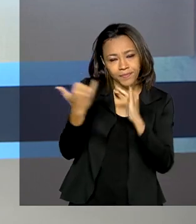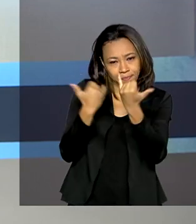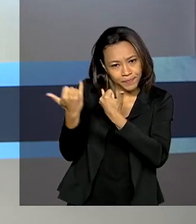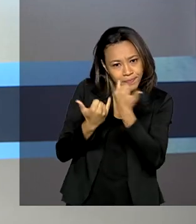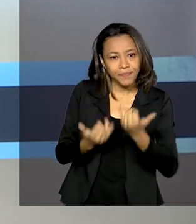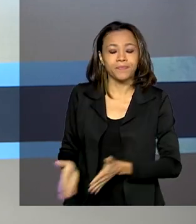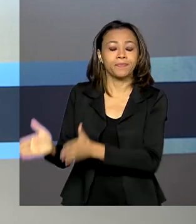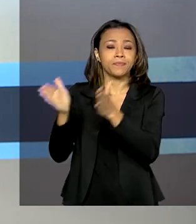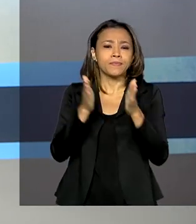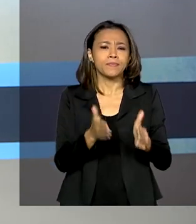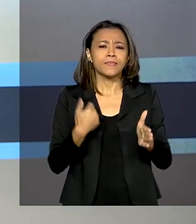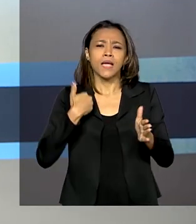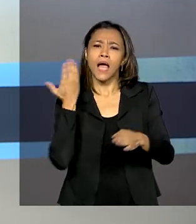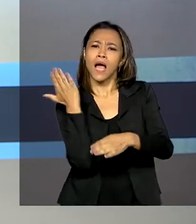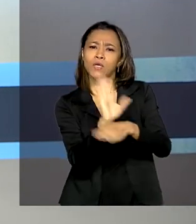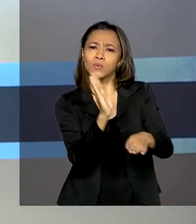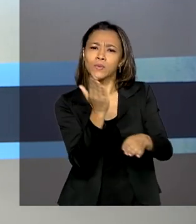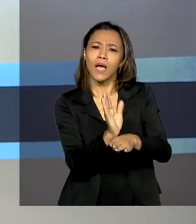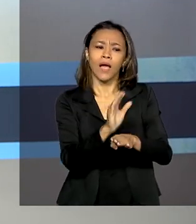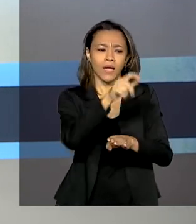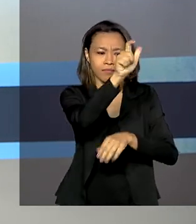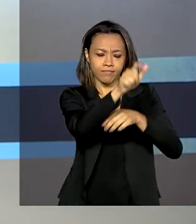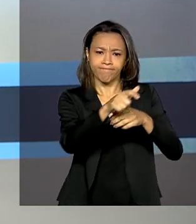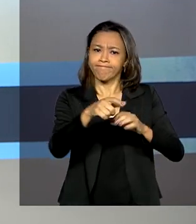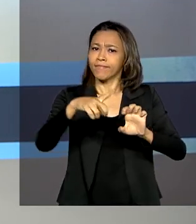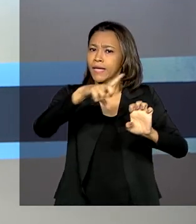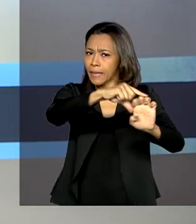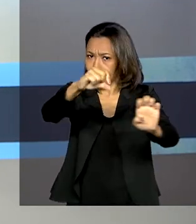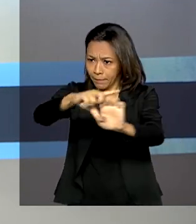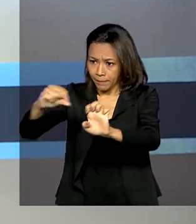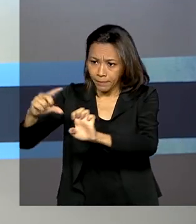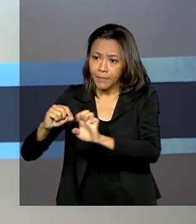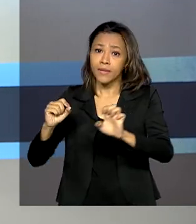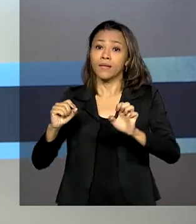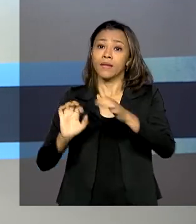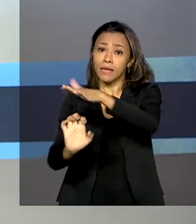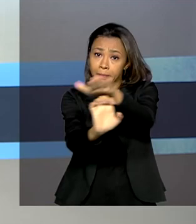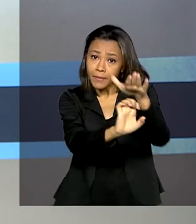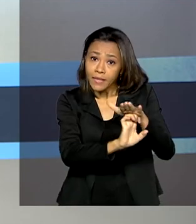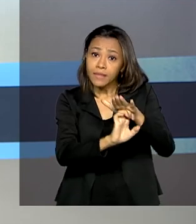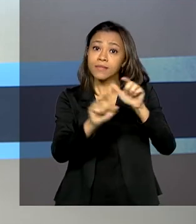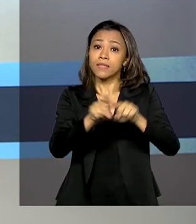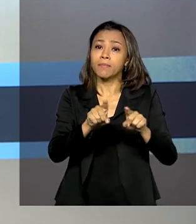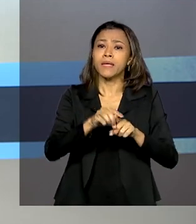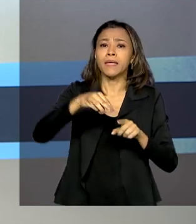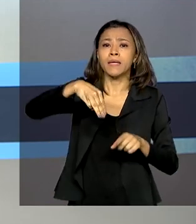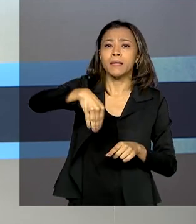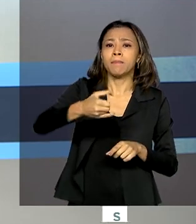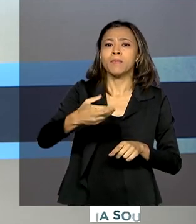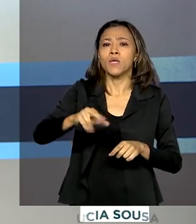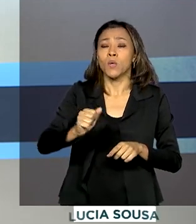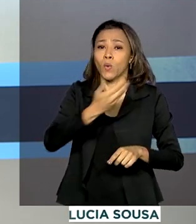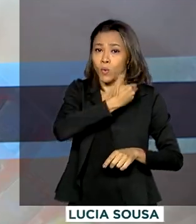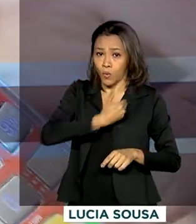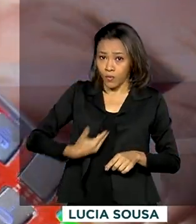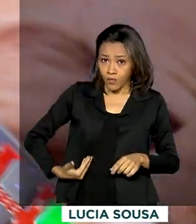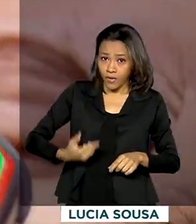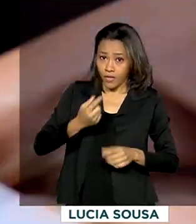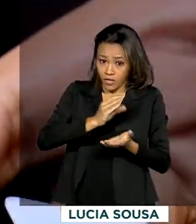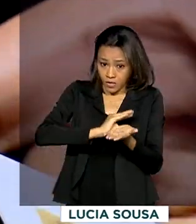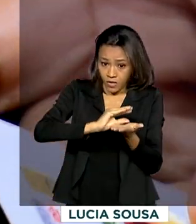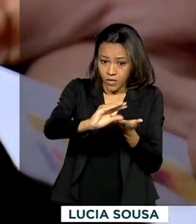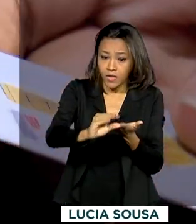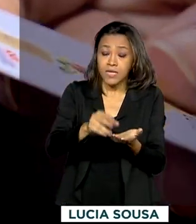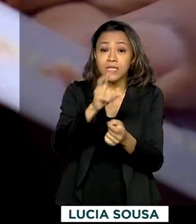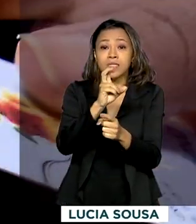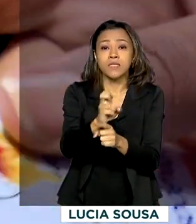E para ajudar empreendedores individuais e micro e pequenas empresas, o governo liberou a primeira parcela no valor de 5